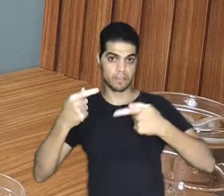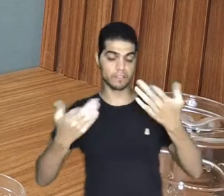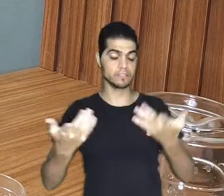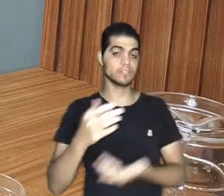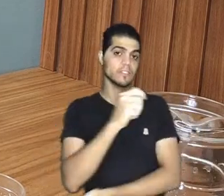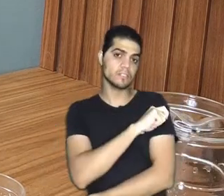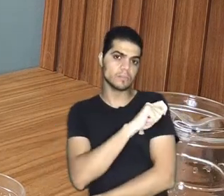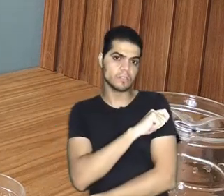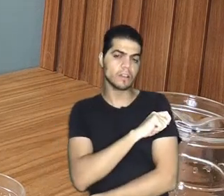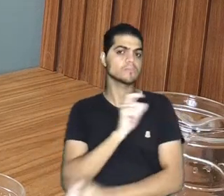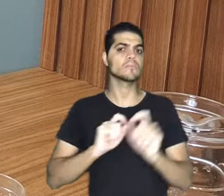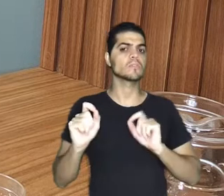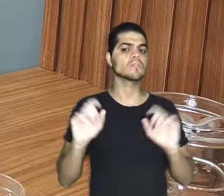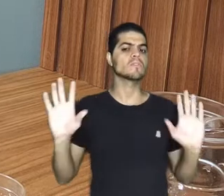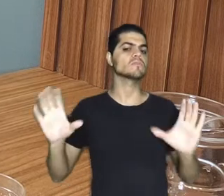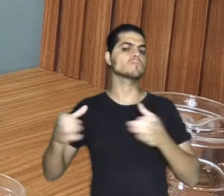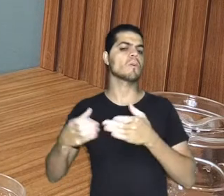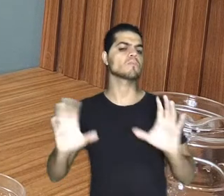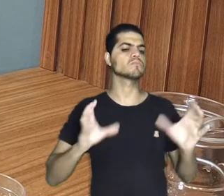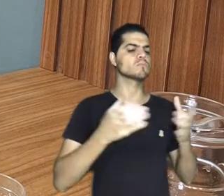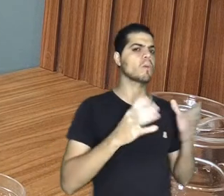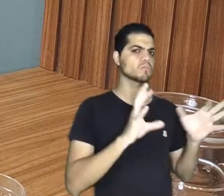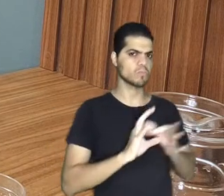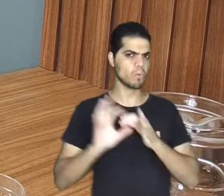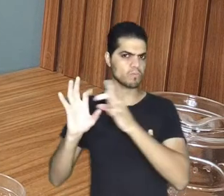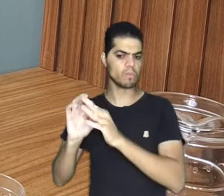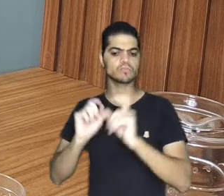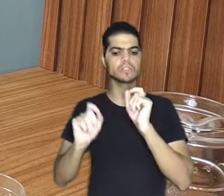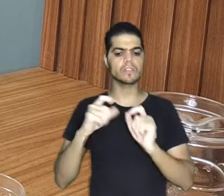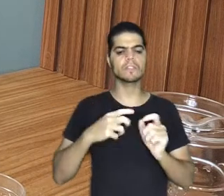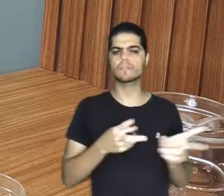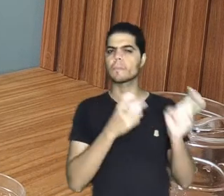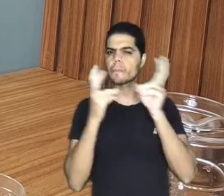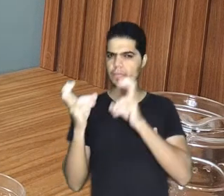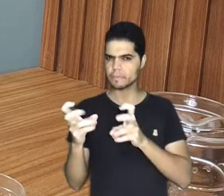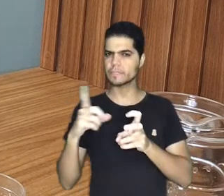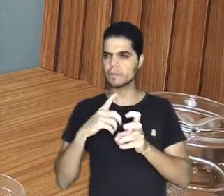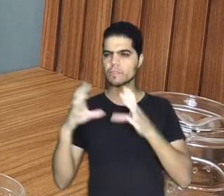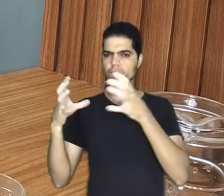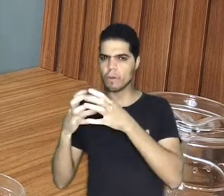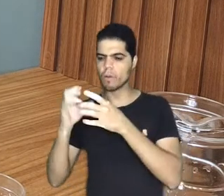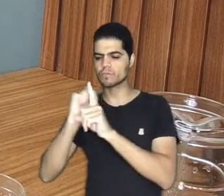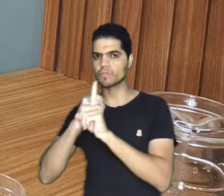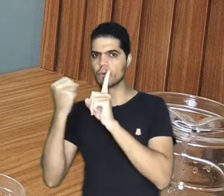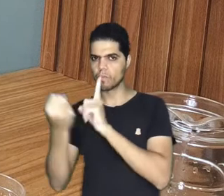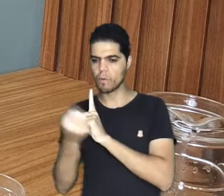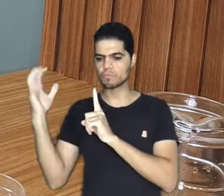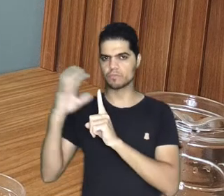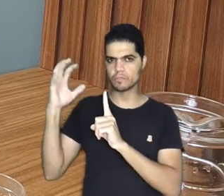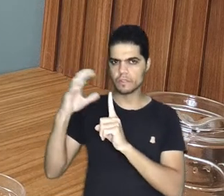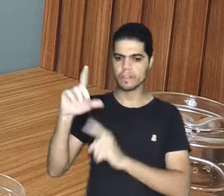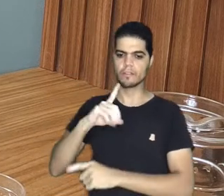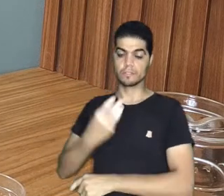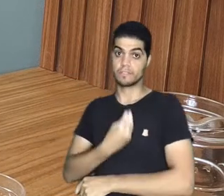entram em conjunto, na percepção de que existiam grupos sociais de influência, que